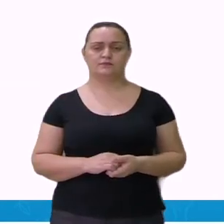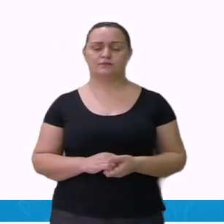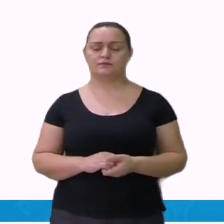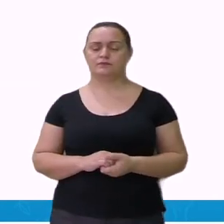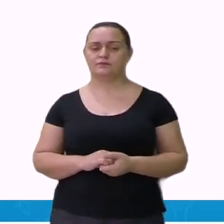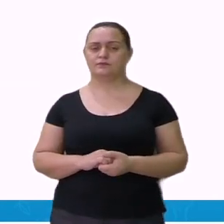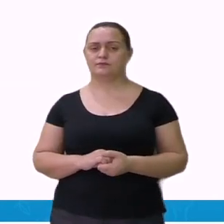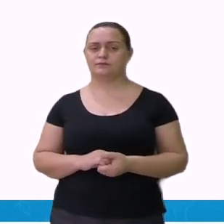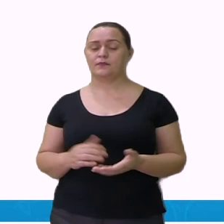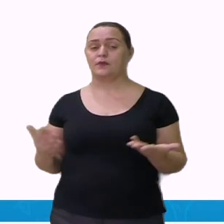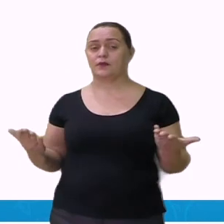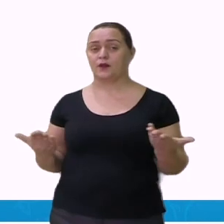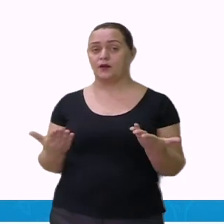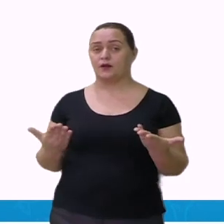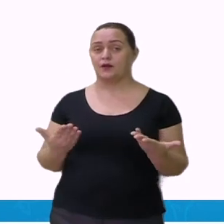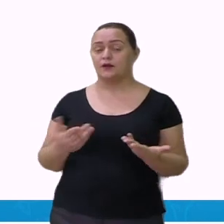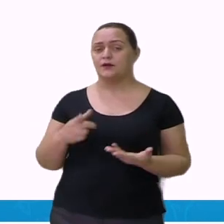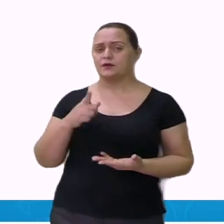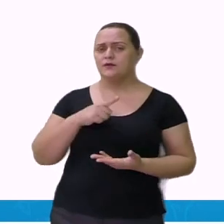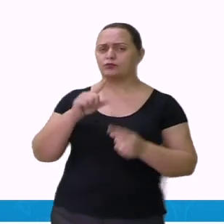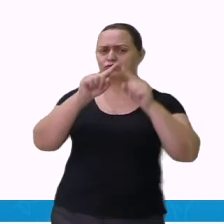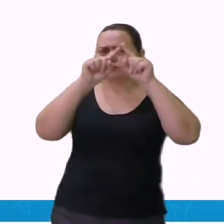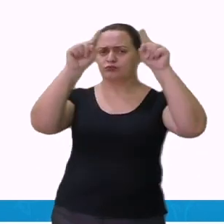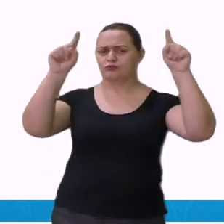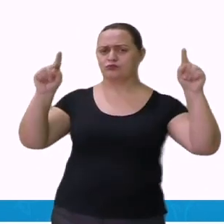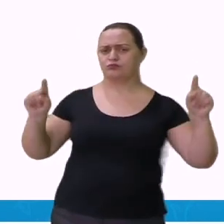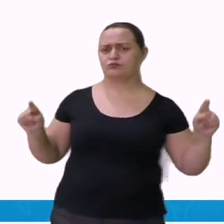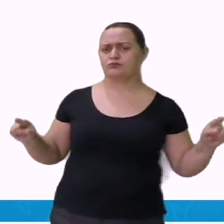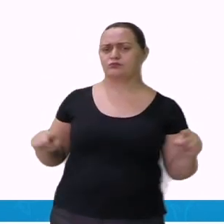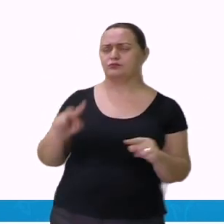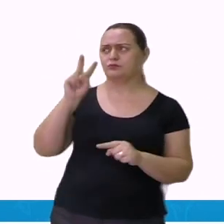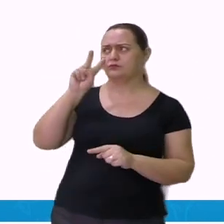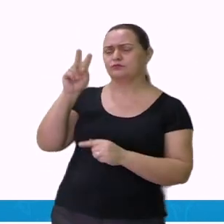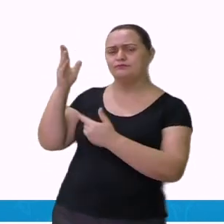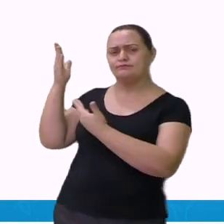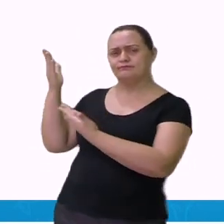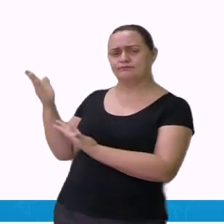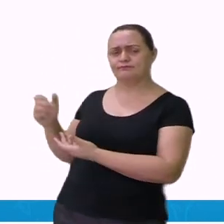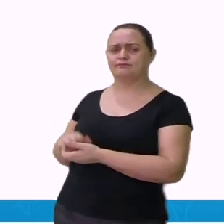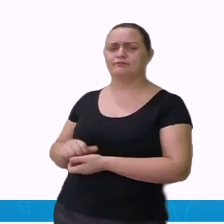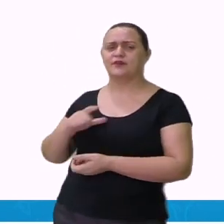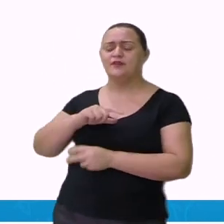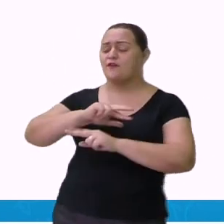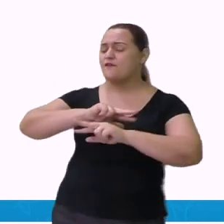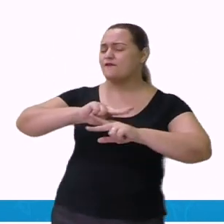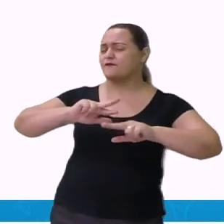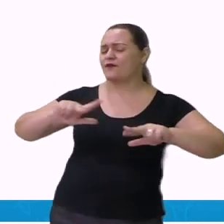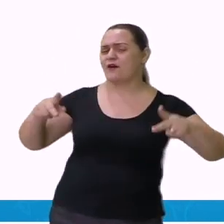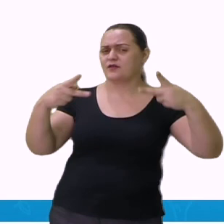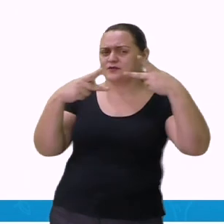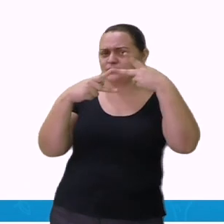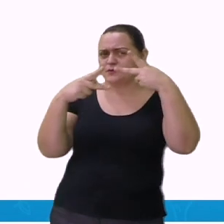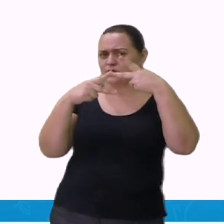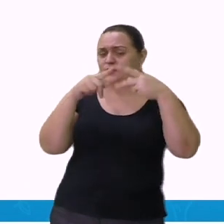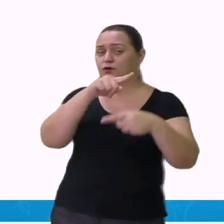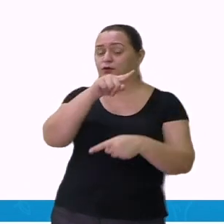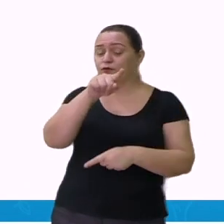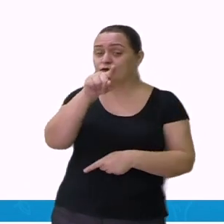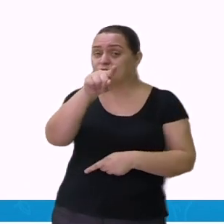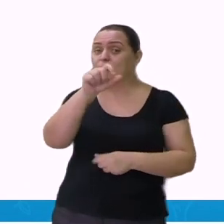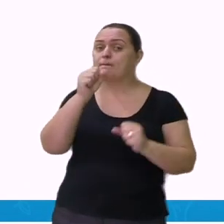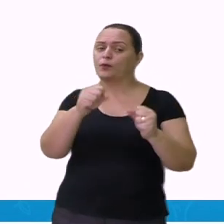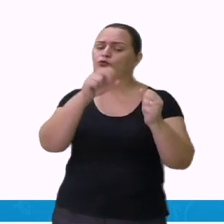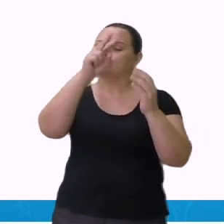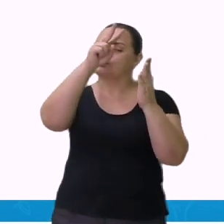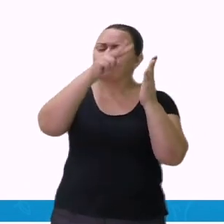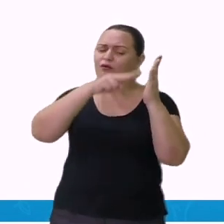Temos um quadro aqui com várias preposições que você pode estar lendo, estudando e